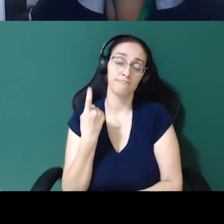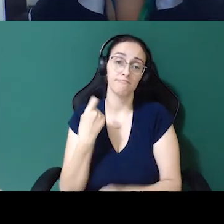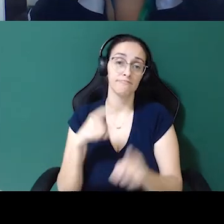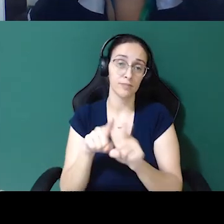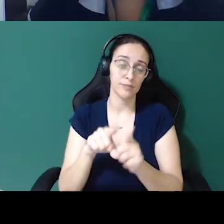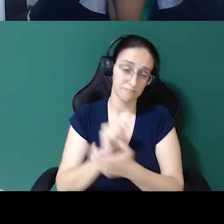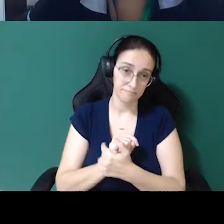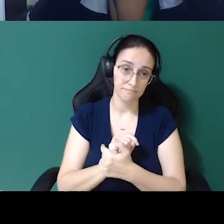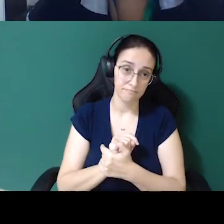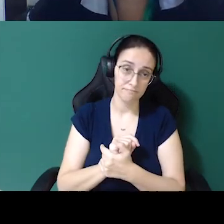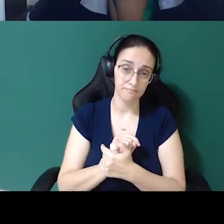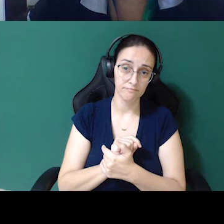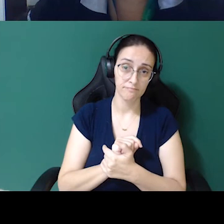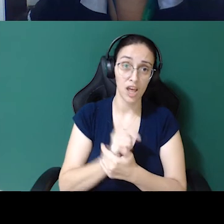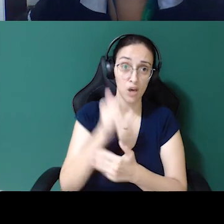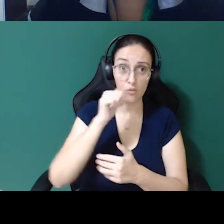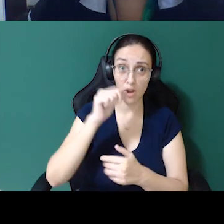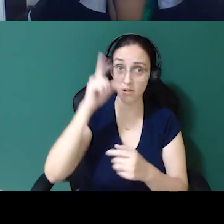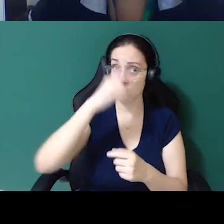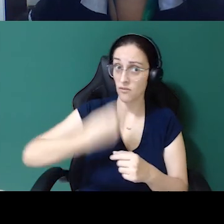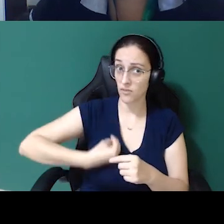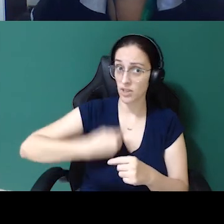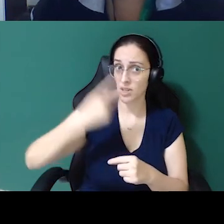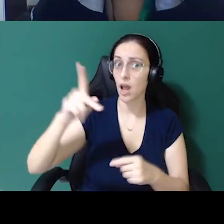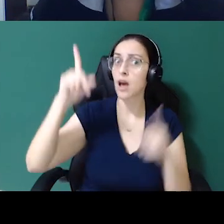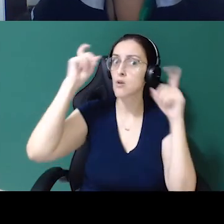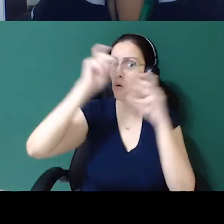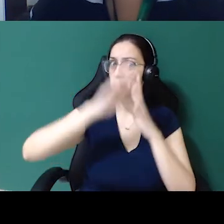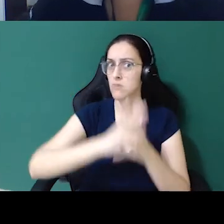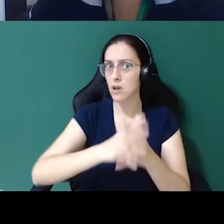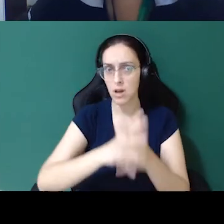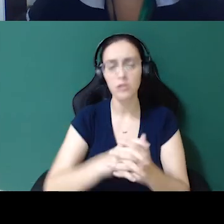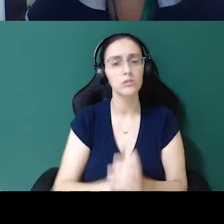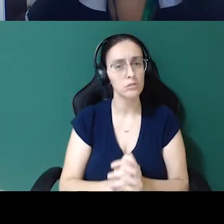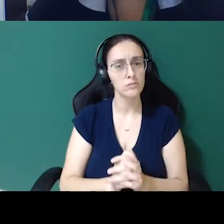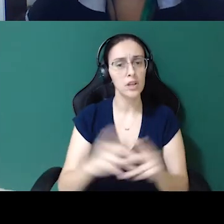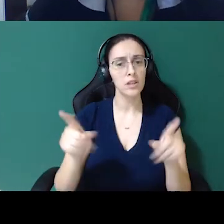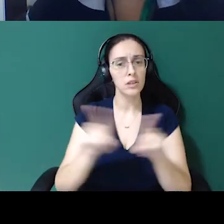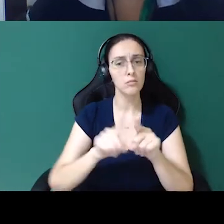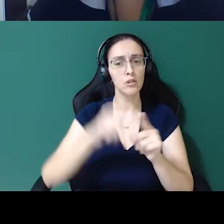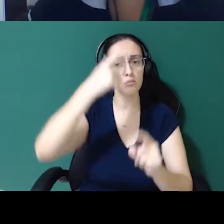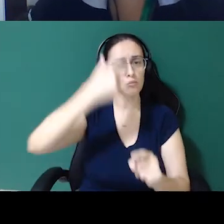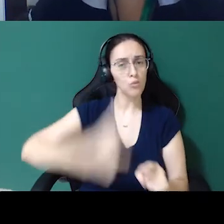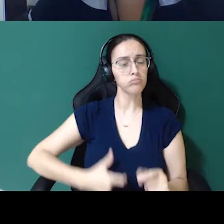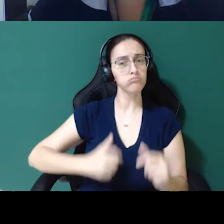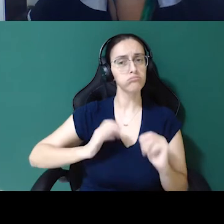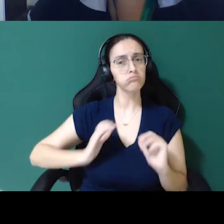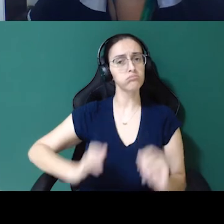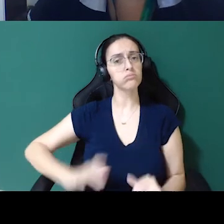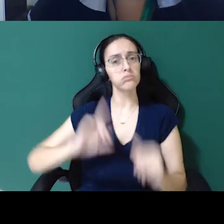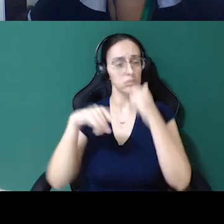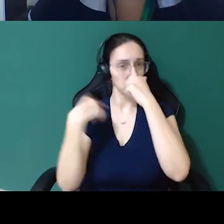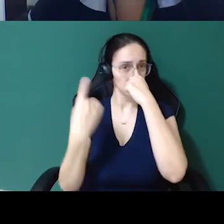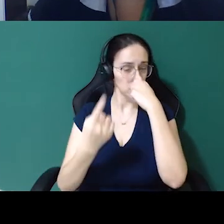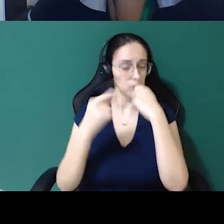realidade da mulher, ela é bem complexa, bem complexa. E a postura mesmo, nossa, das próprias